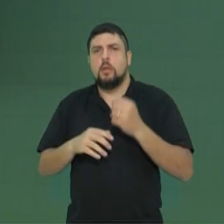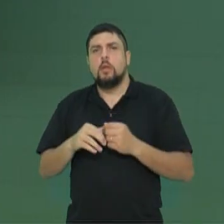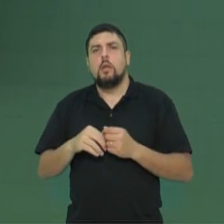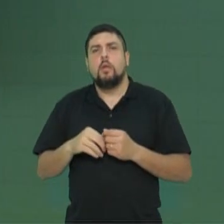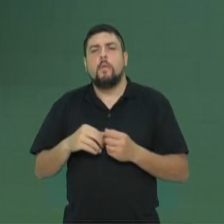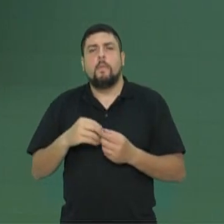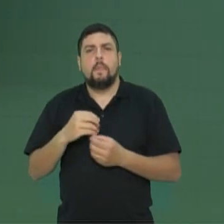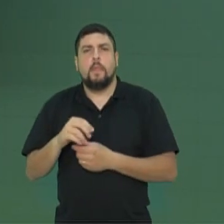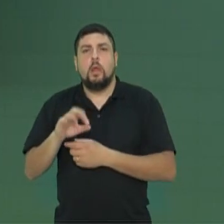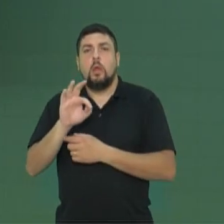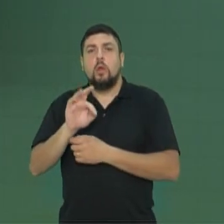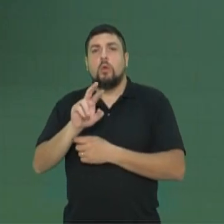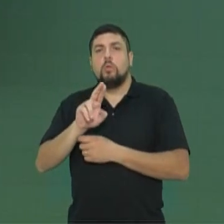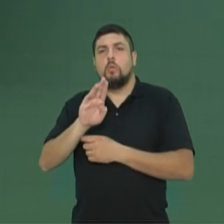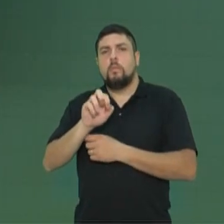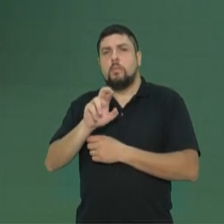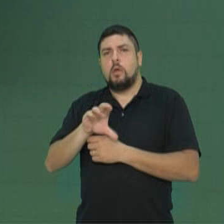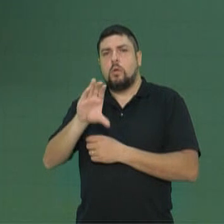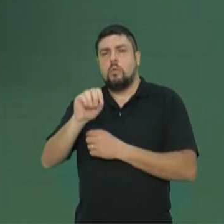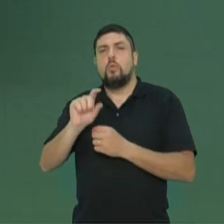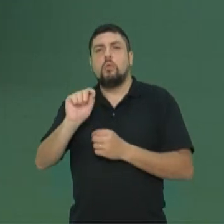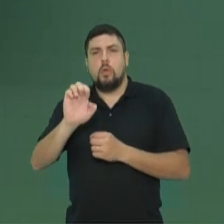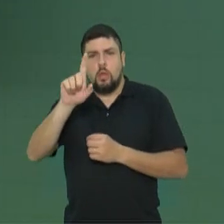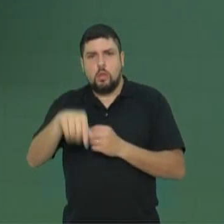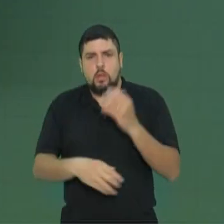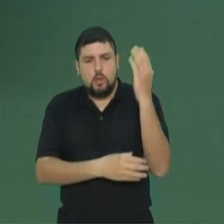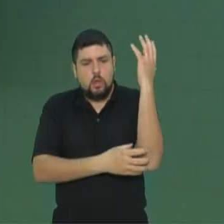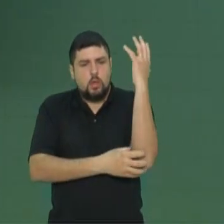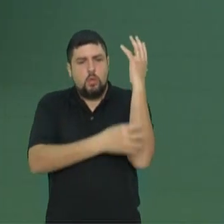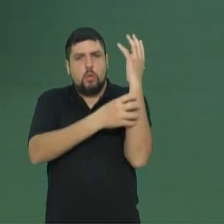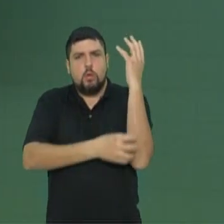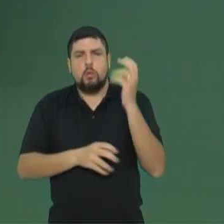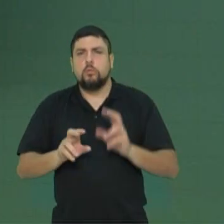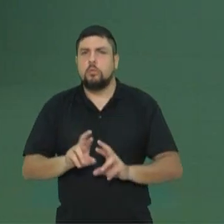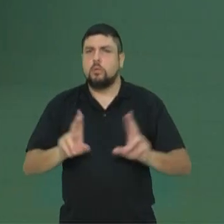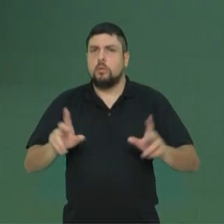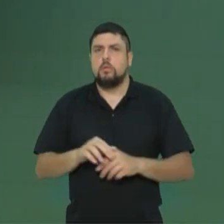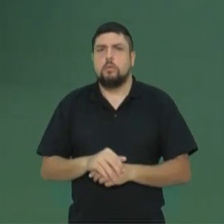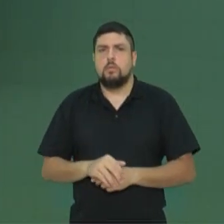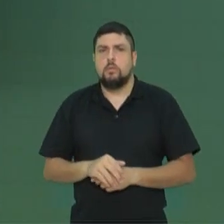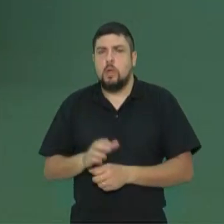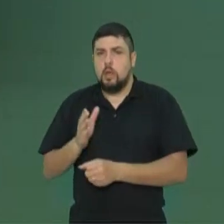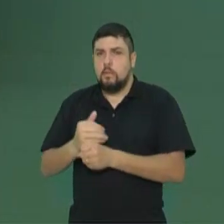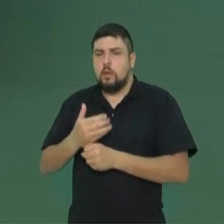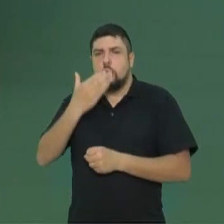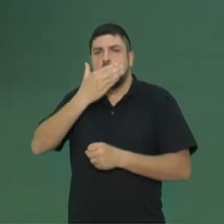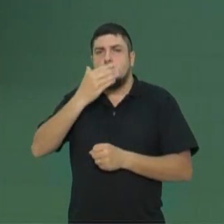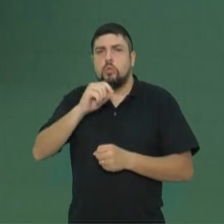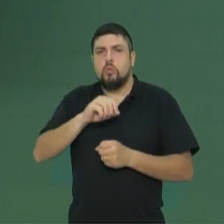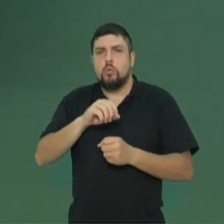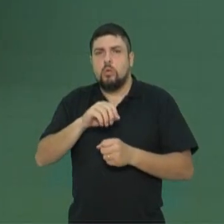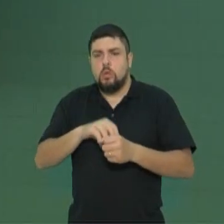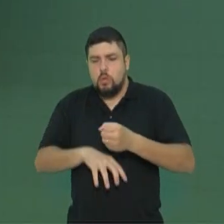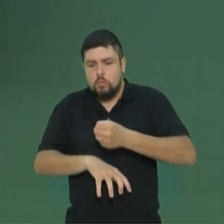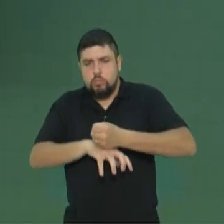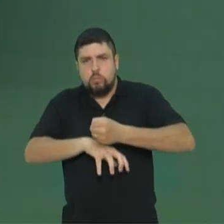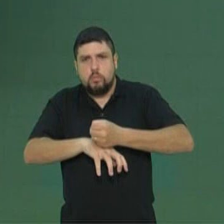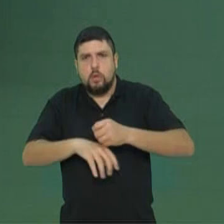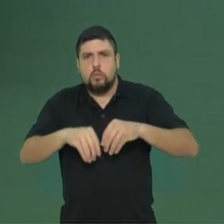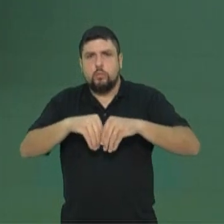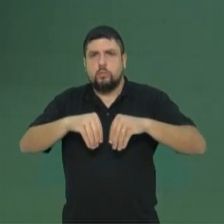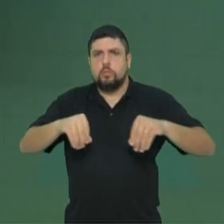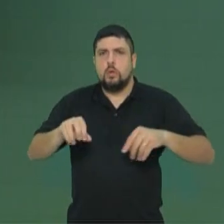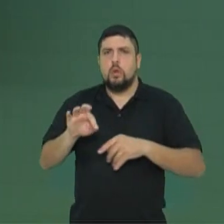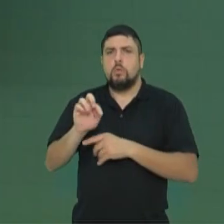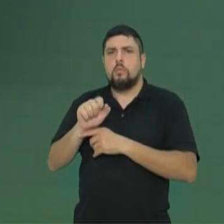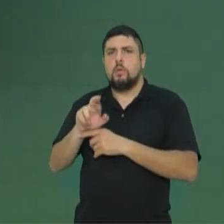Tubérculo é um caule diferenciado. Raiz, como a batata doce, é uma raiz chamada tuberosa. Estão